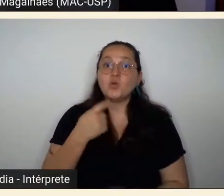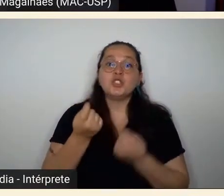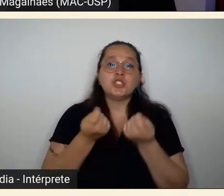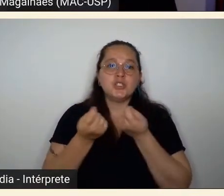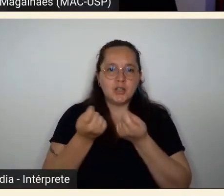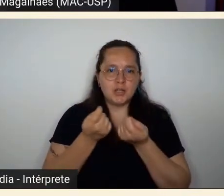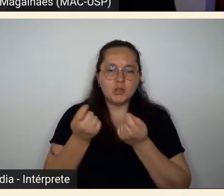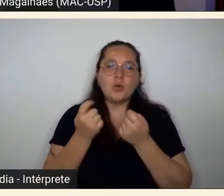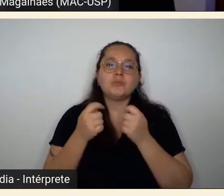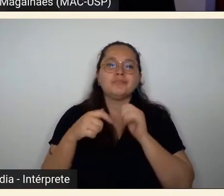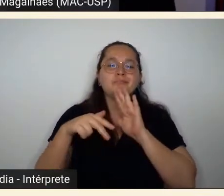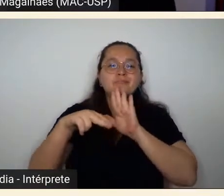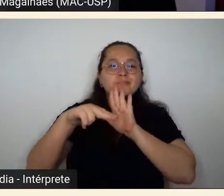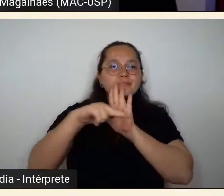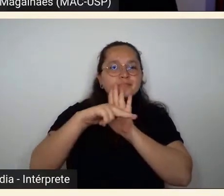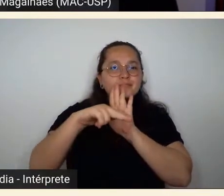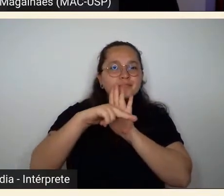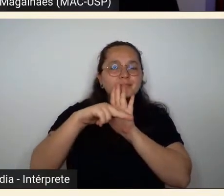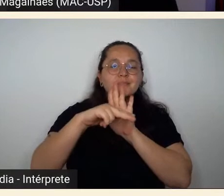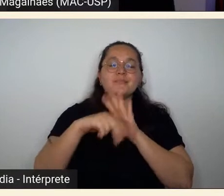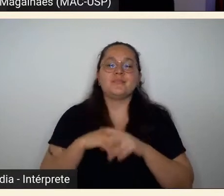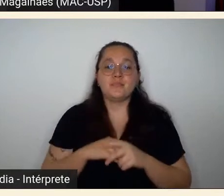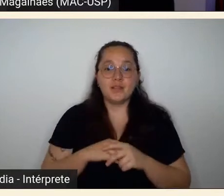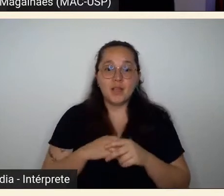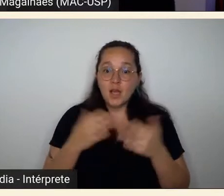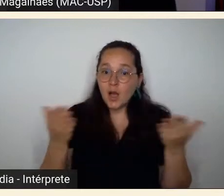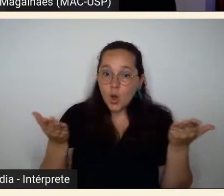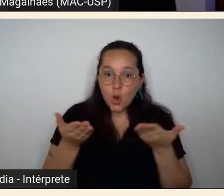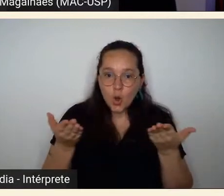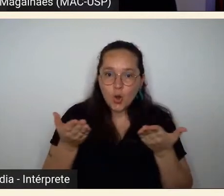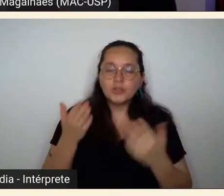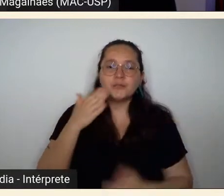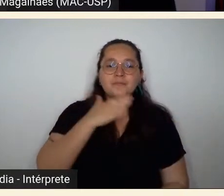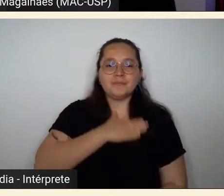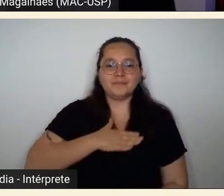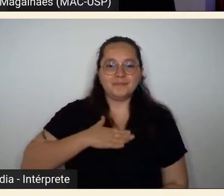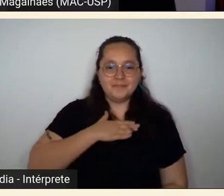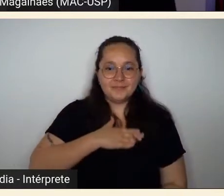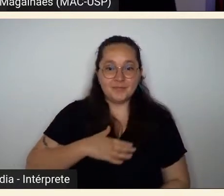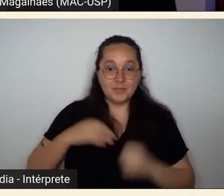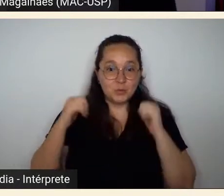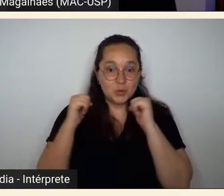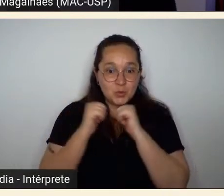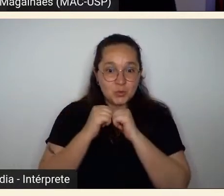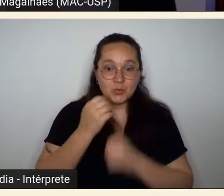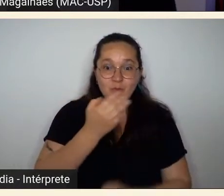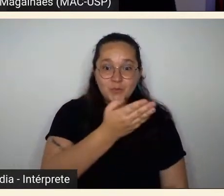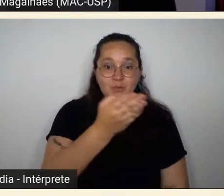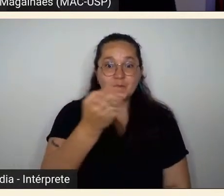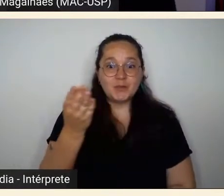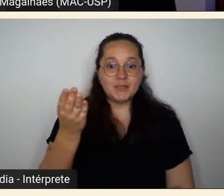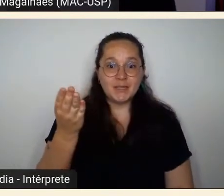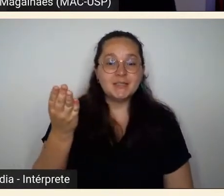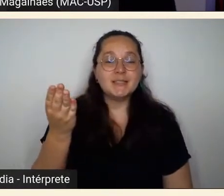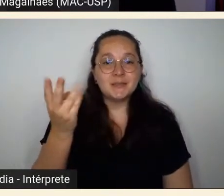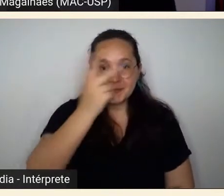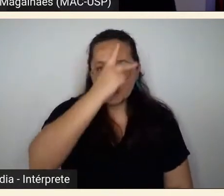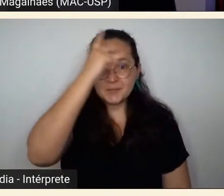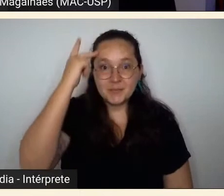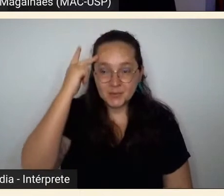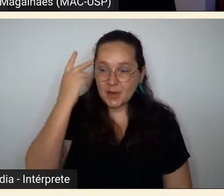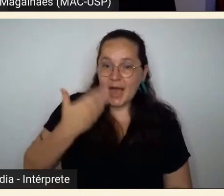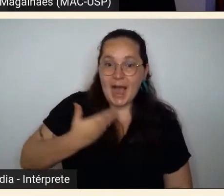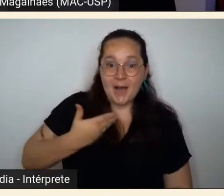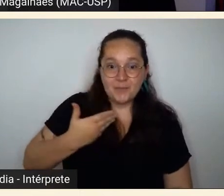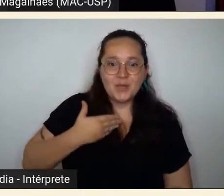tenho um grande gosto em vos dar as boas-vindas e em estar aqui junto com os meus queridos colegas, a